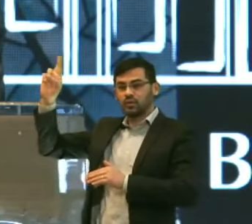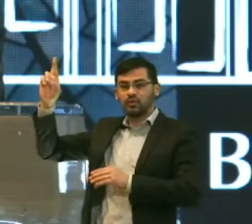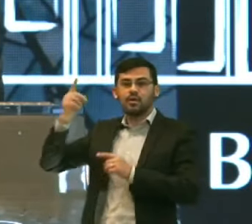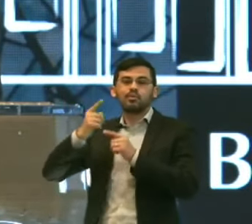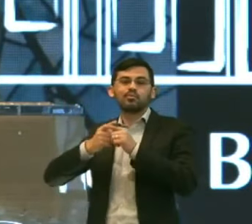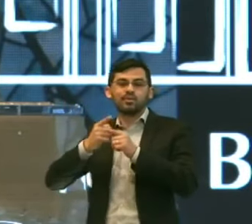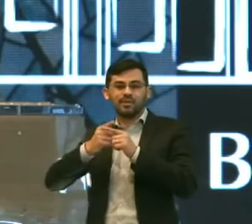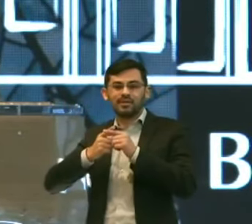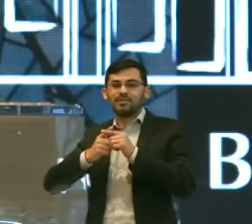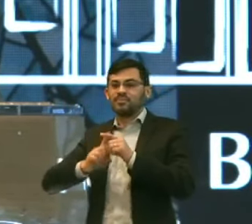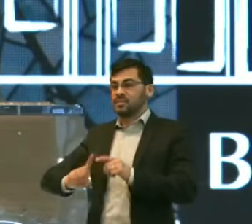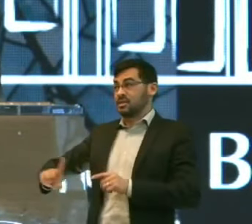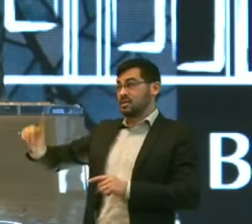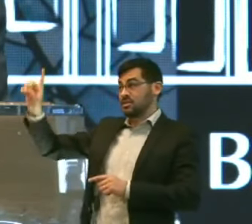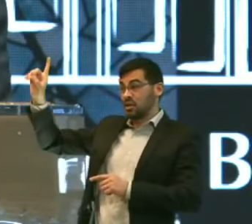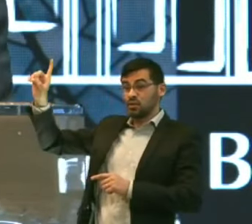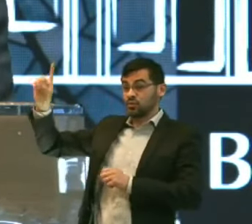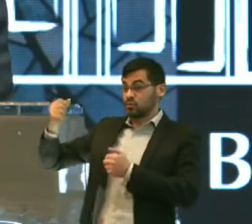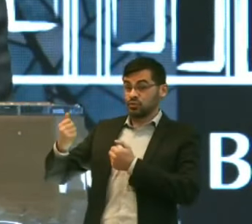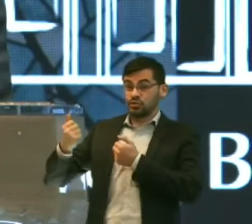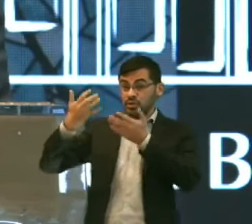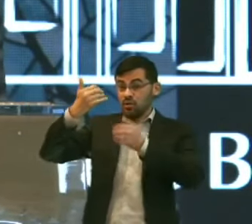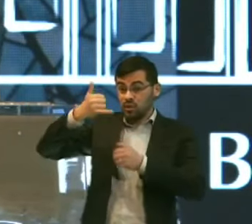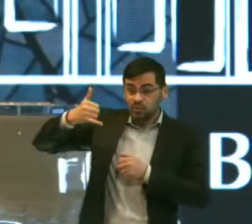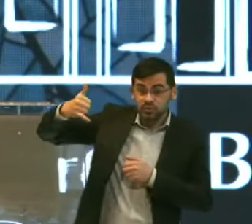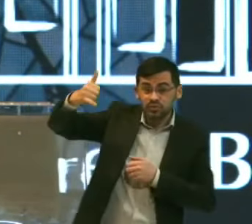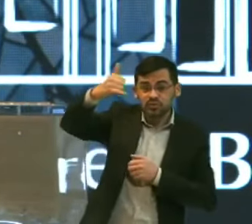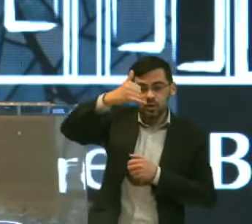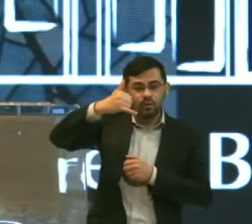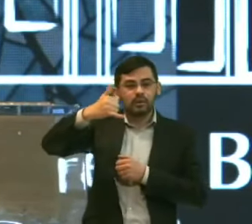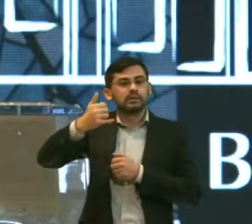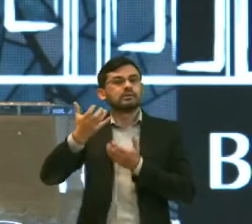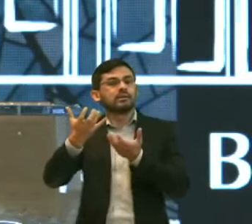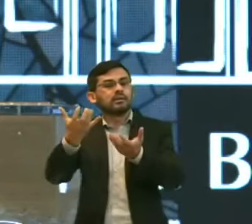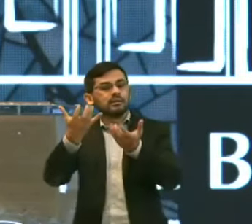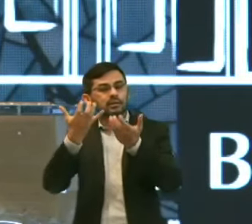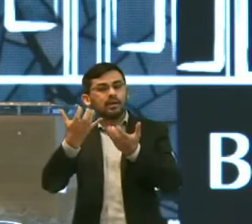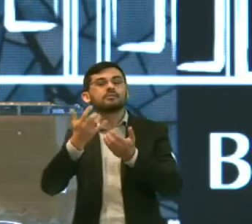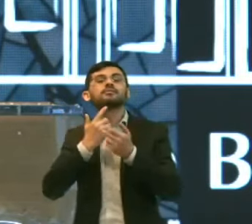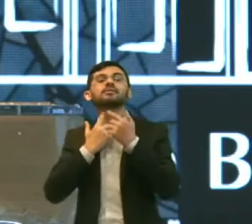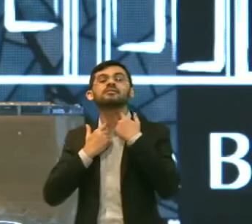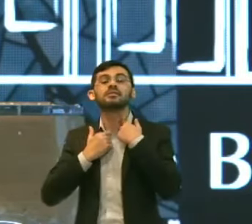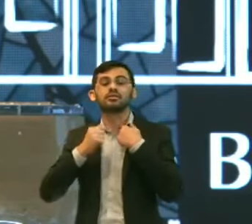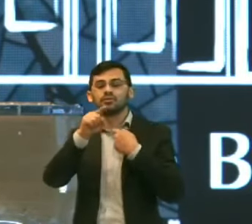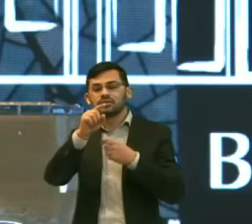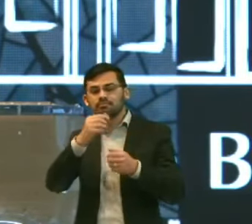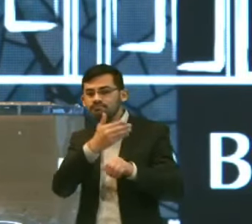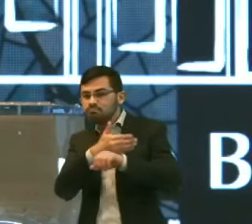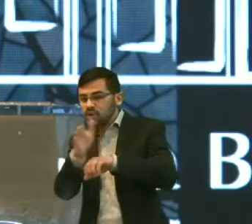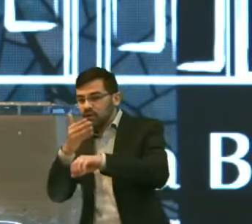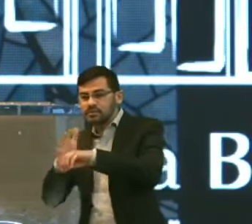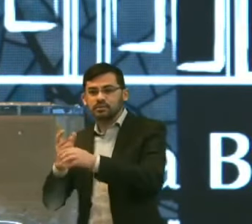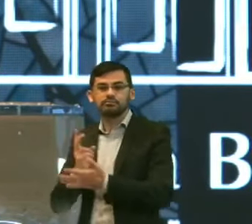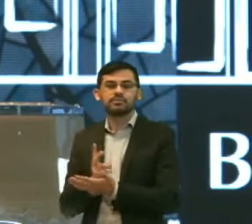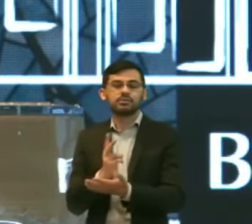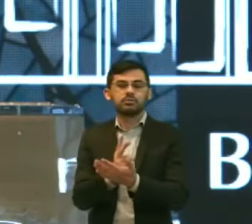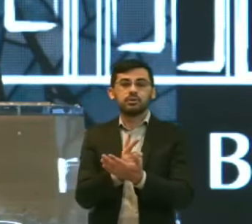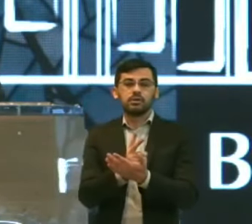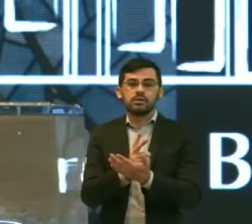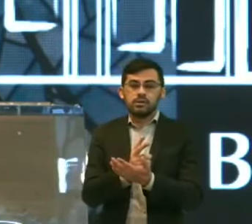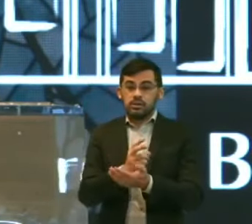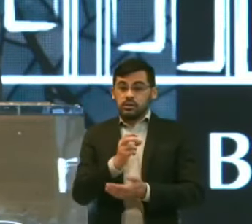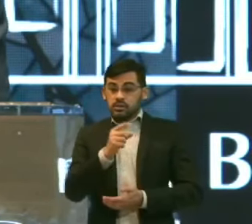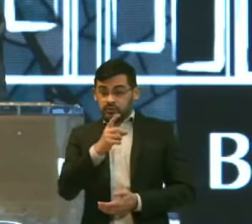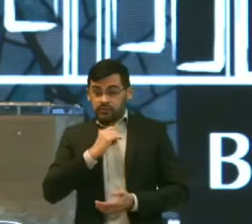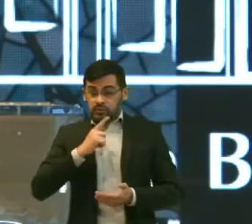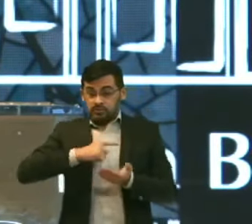propósito Da unção Que Deus Já lhe deu E quanto mais Você